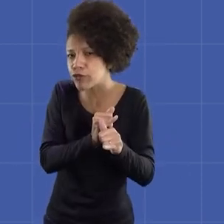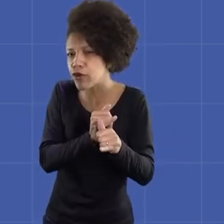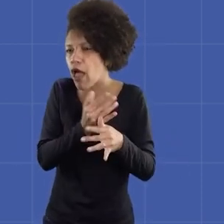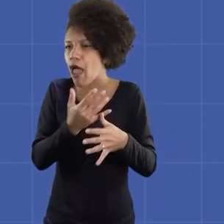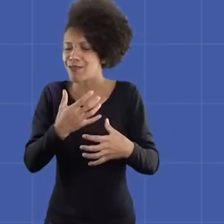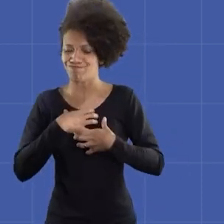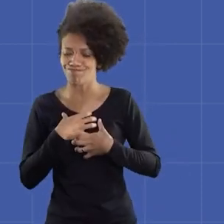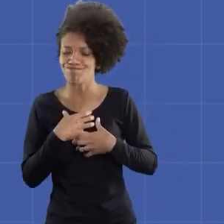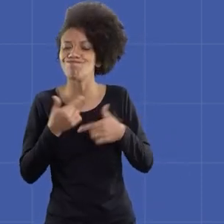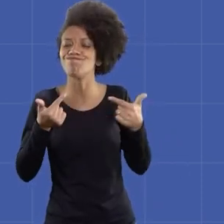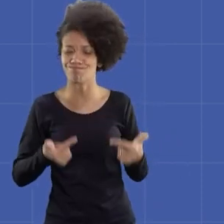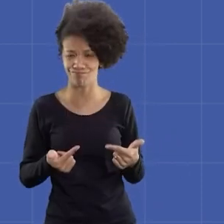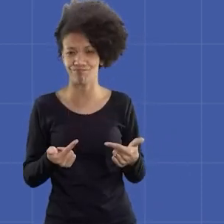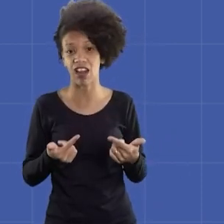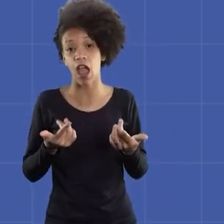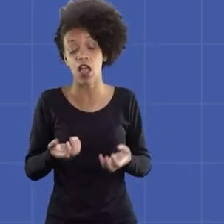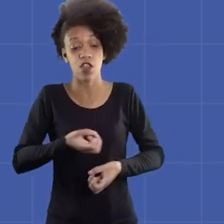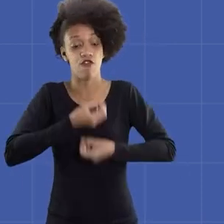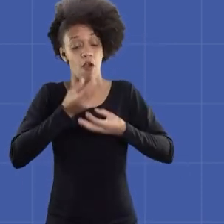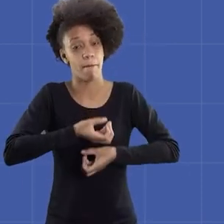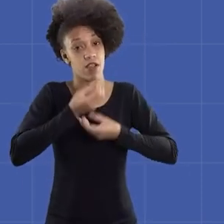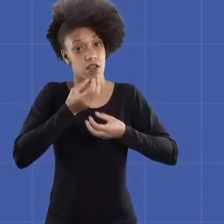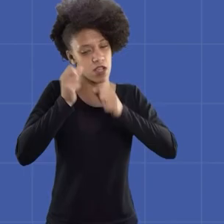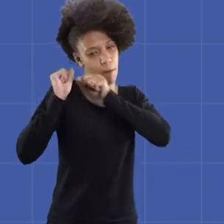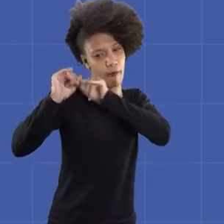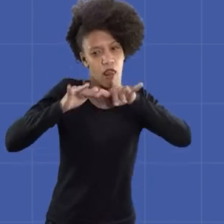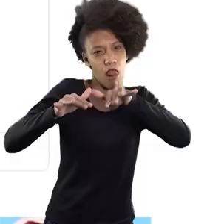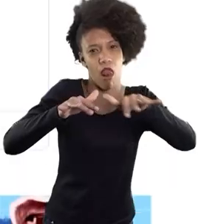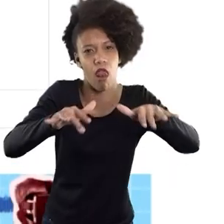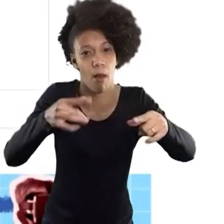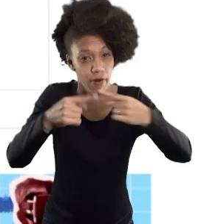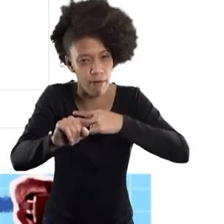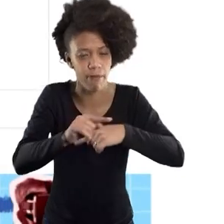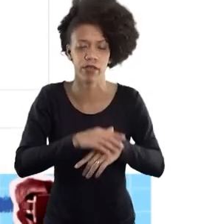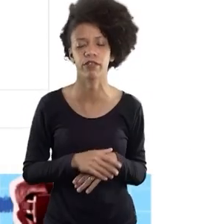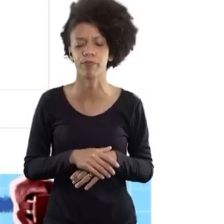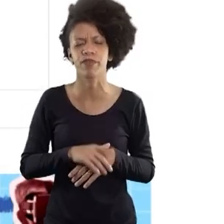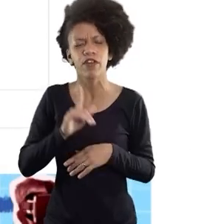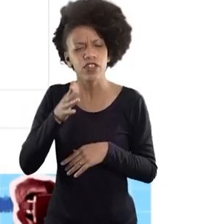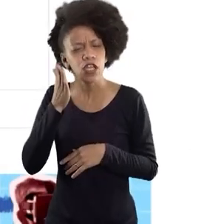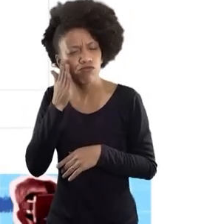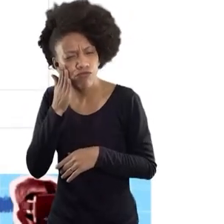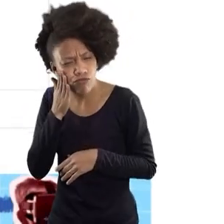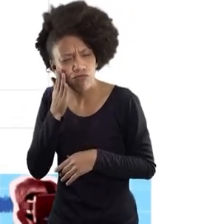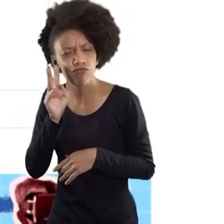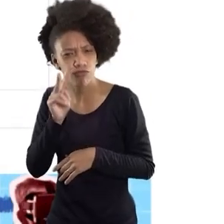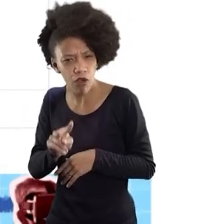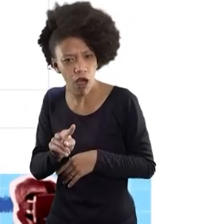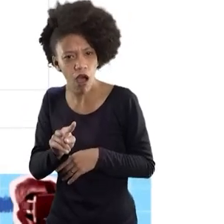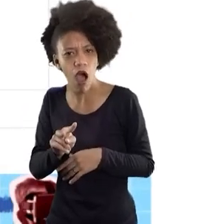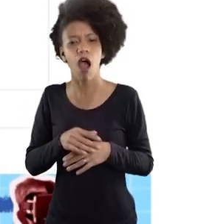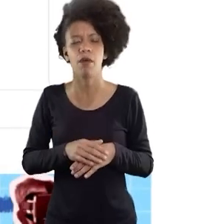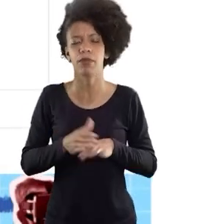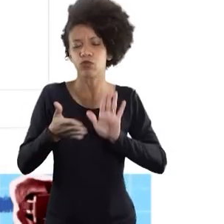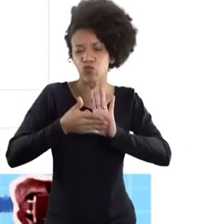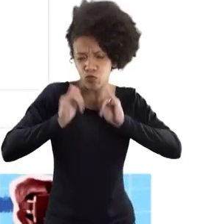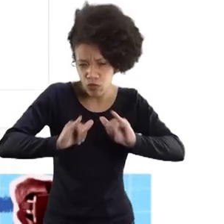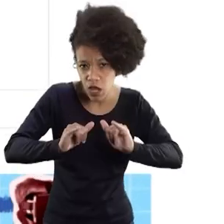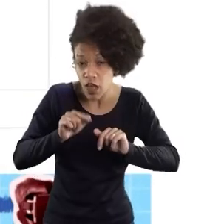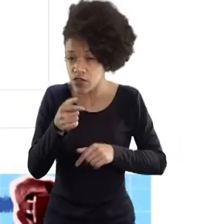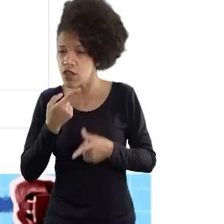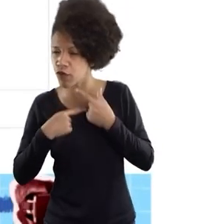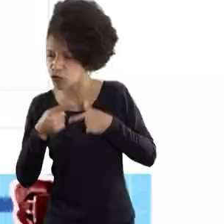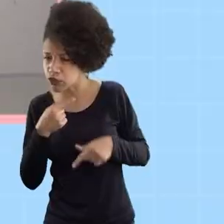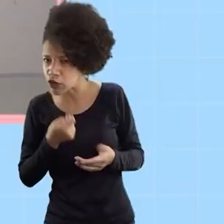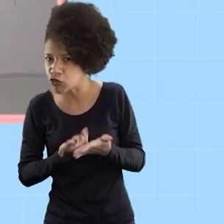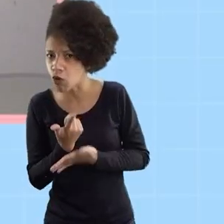que deixa a gente chatear tanto pelas informações que são vazadas você já viu anúncios de produtos na internet que teve vontade